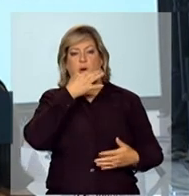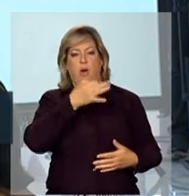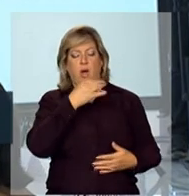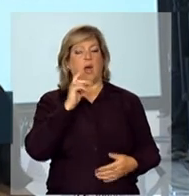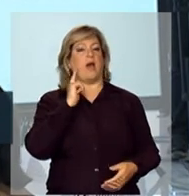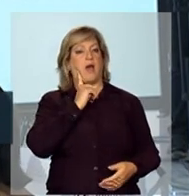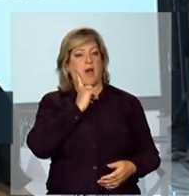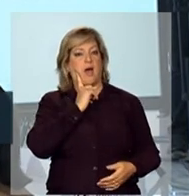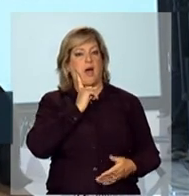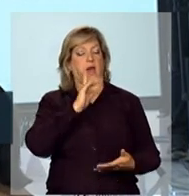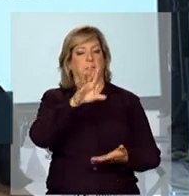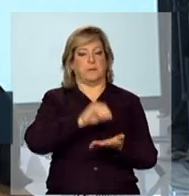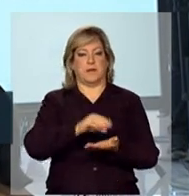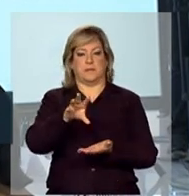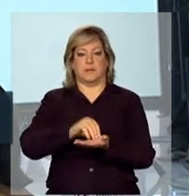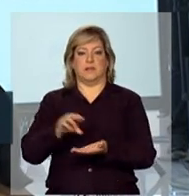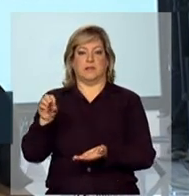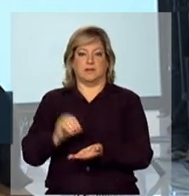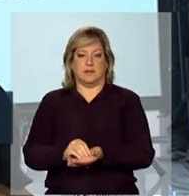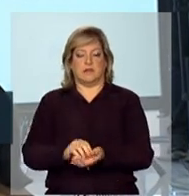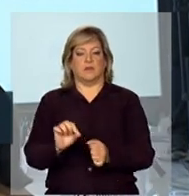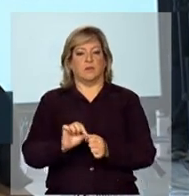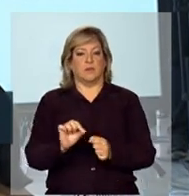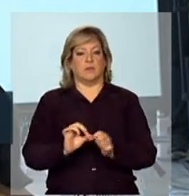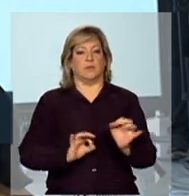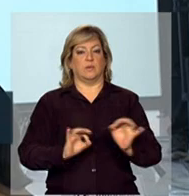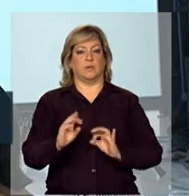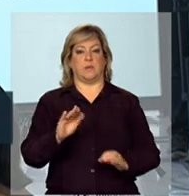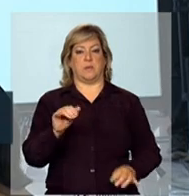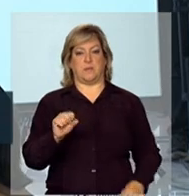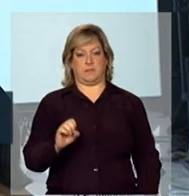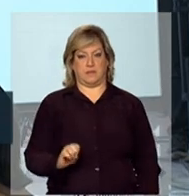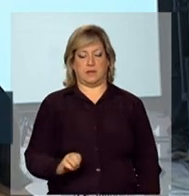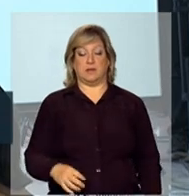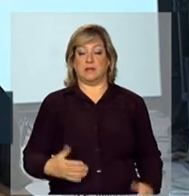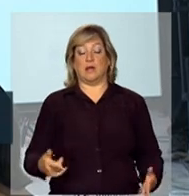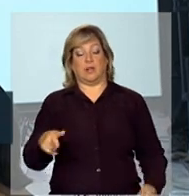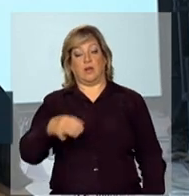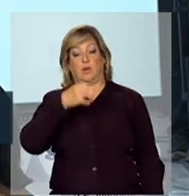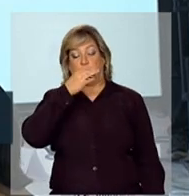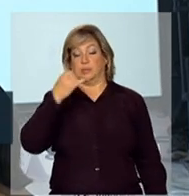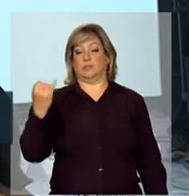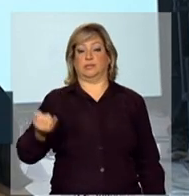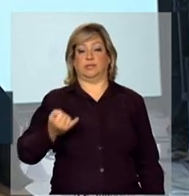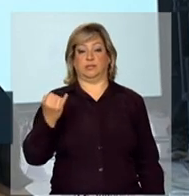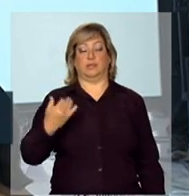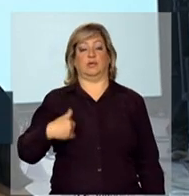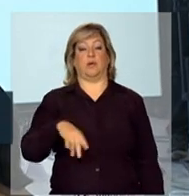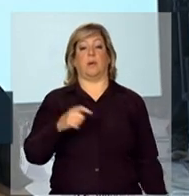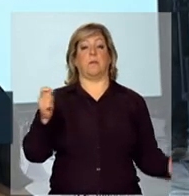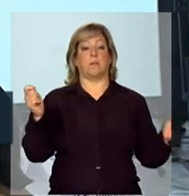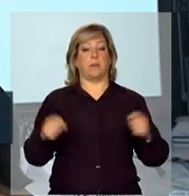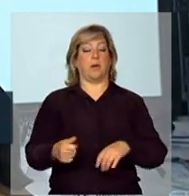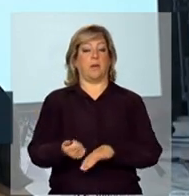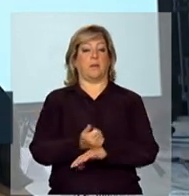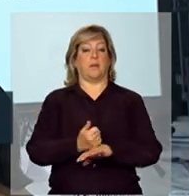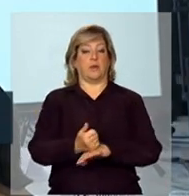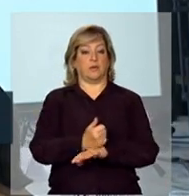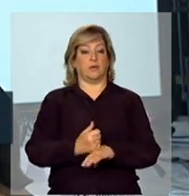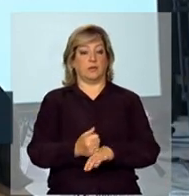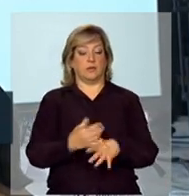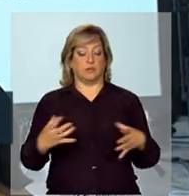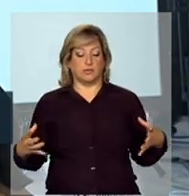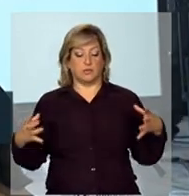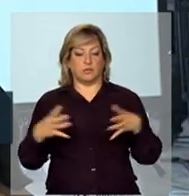esses questionamentos e alterando a sua base. Então, isso também é uma sugestão importante para que a gente possa estar melhorando a nossa inserção